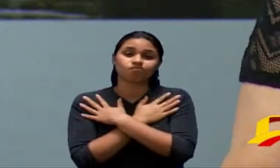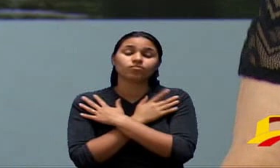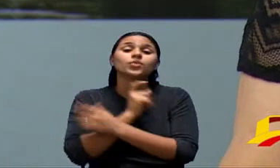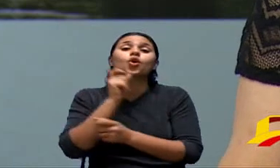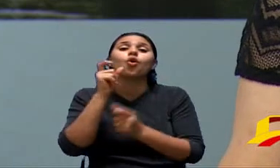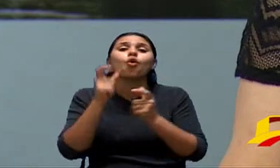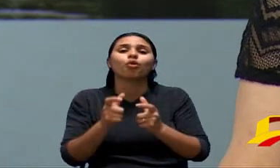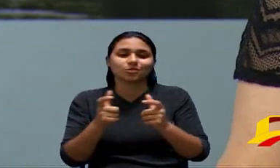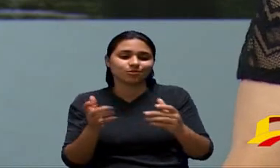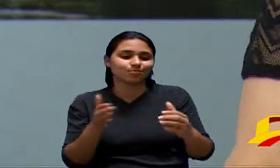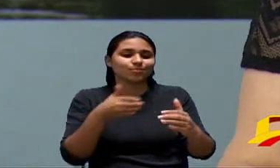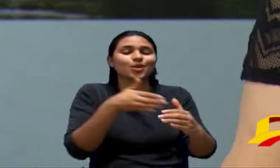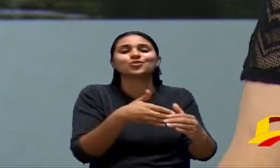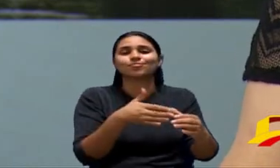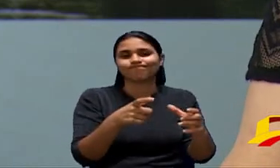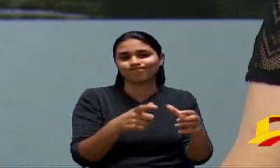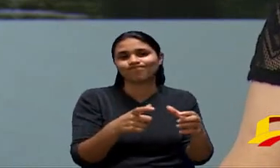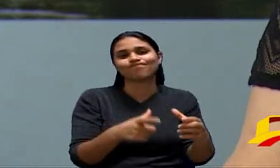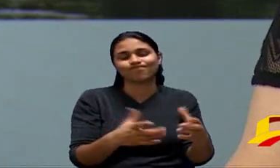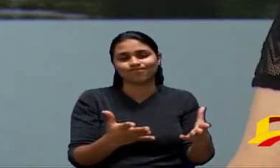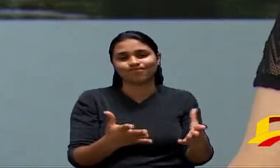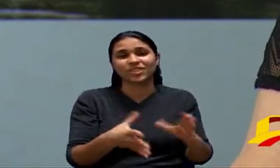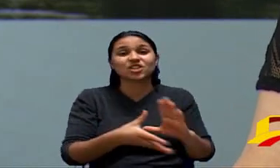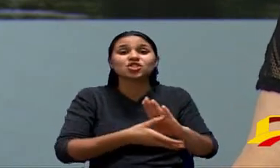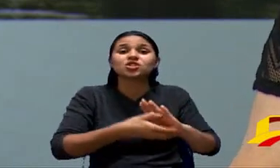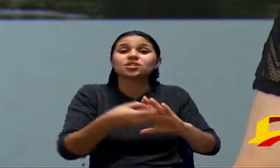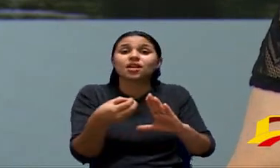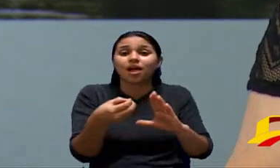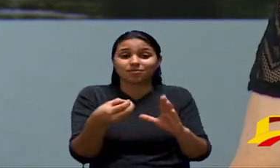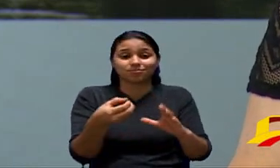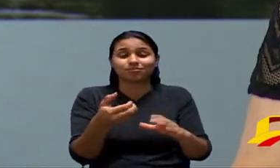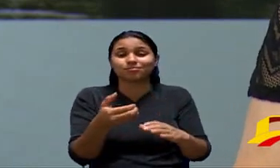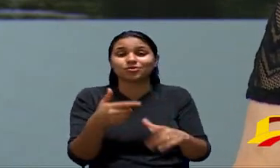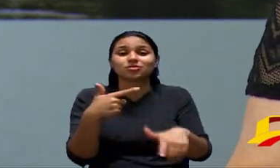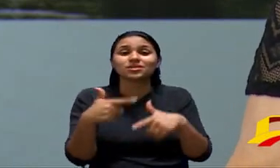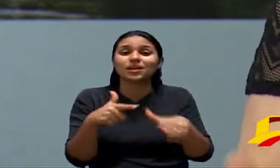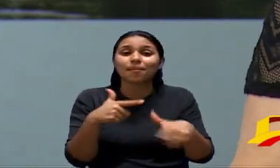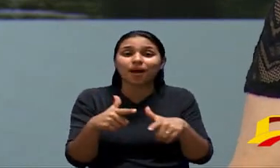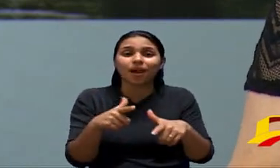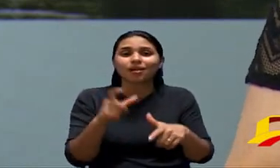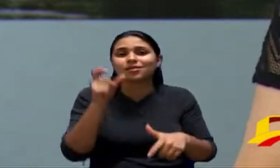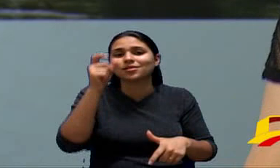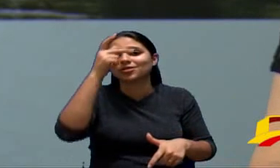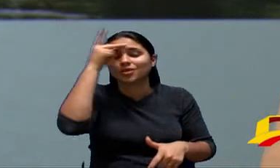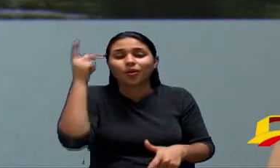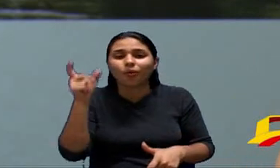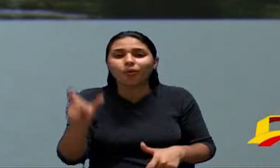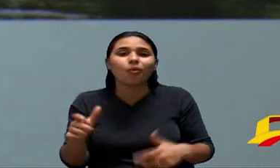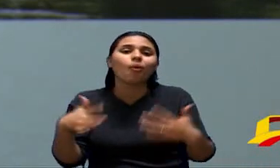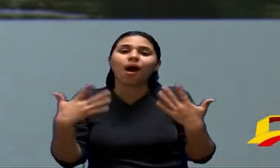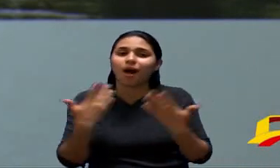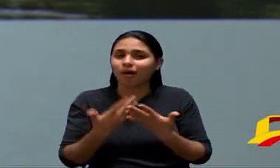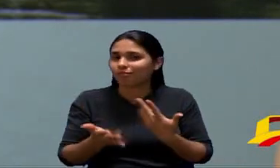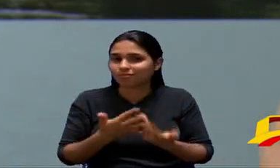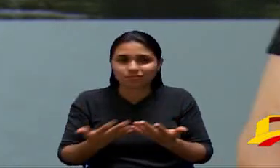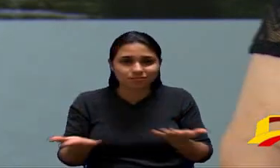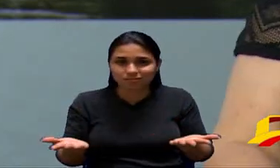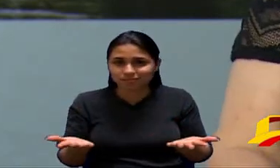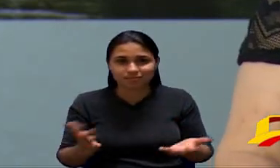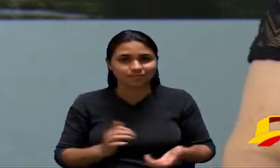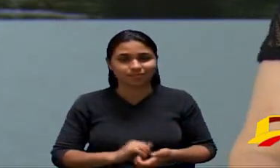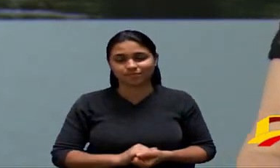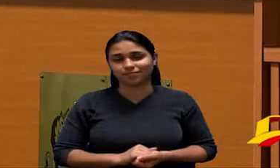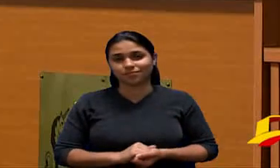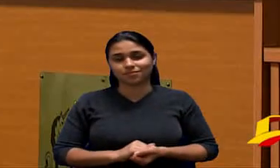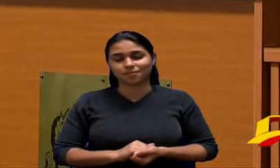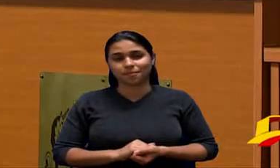vai tirar mais emprego de quem né então automaticamente vai tirar um emprego de